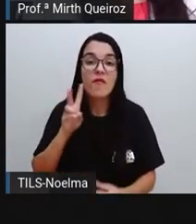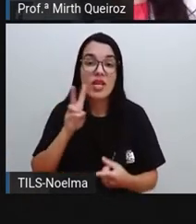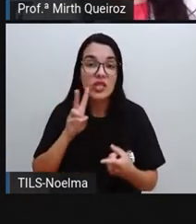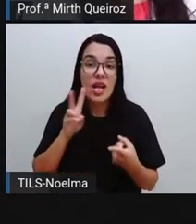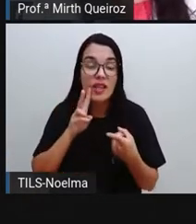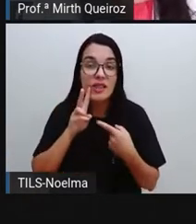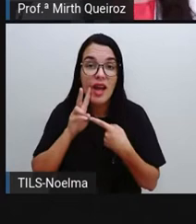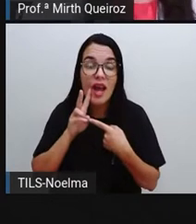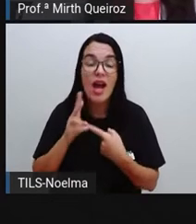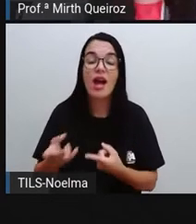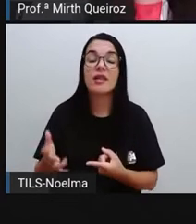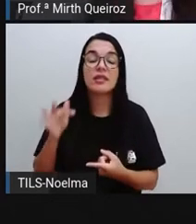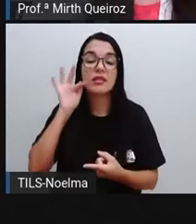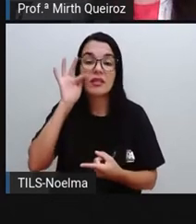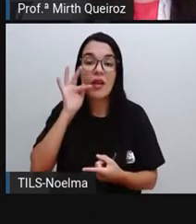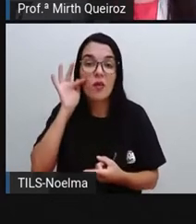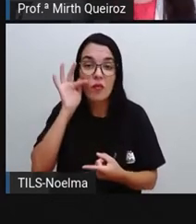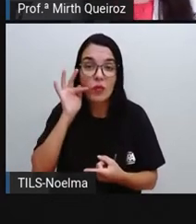frutas,